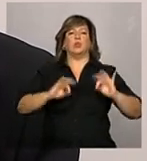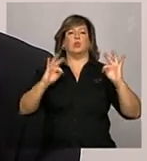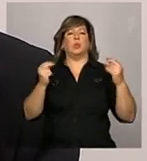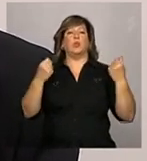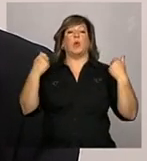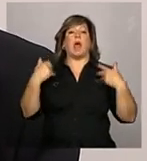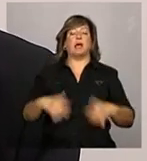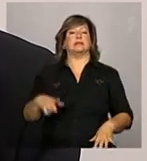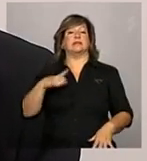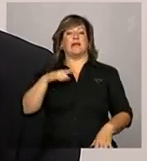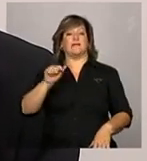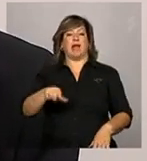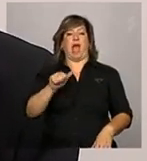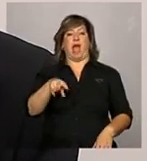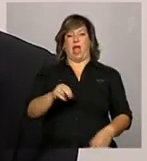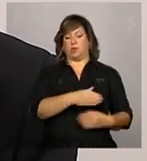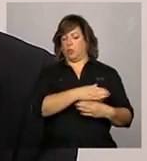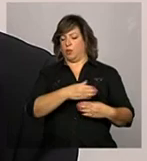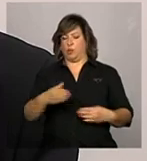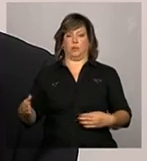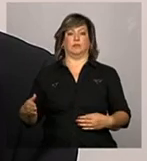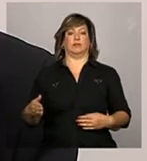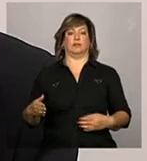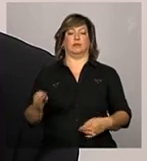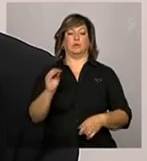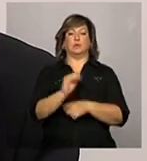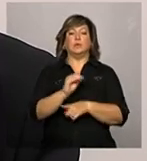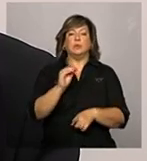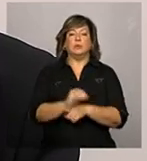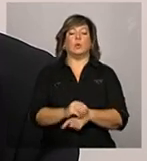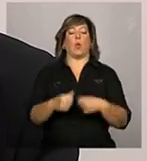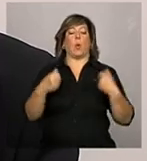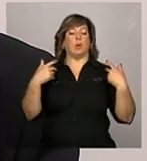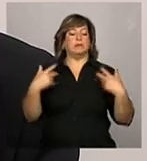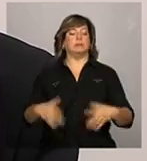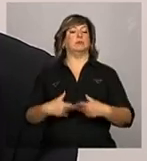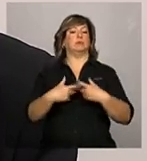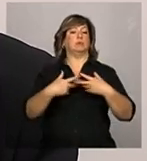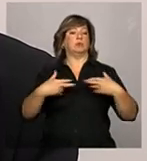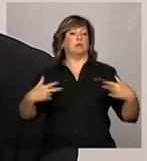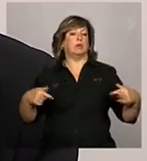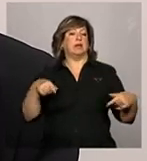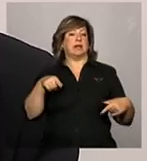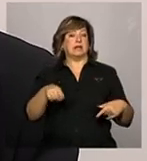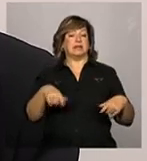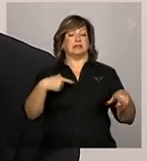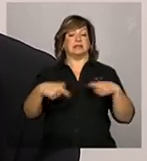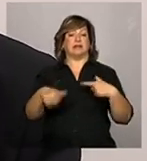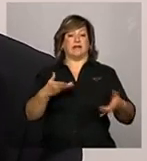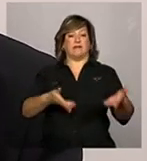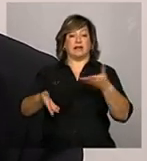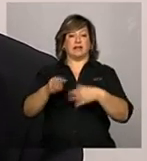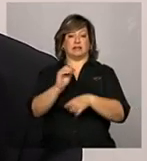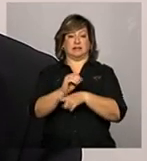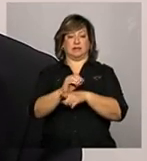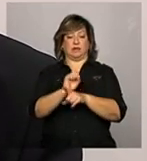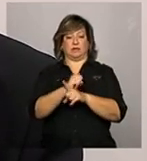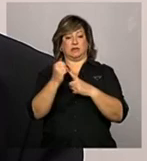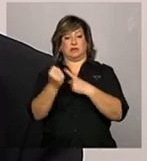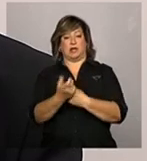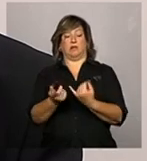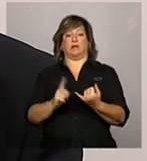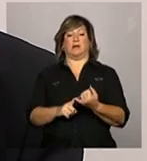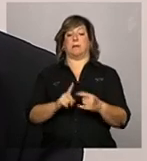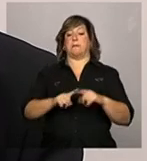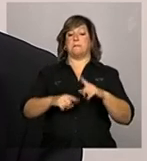exercício, para manutenção, o custeio do serviço de assistência social. Seja material de